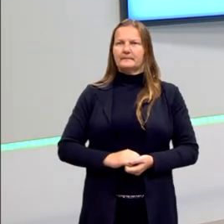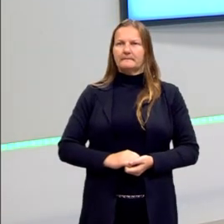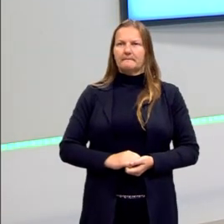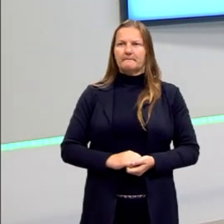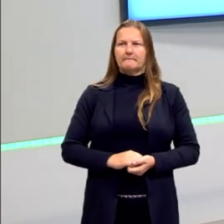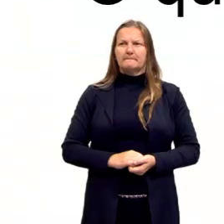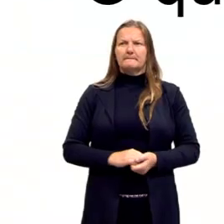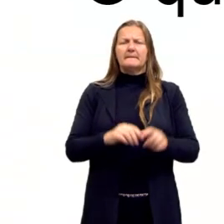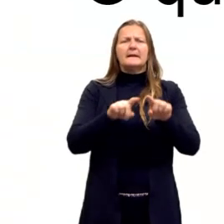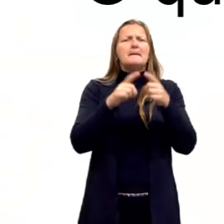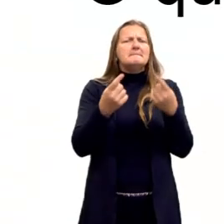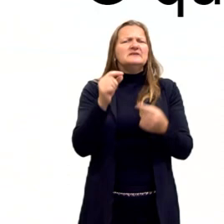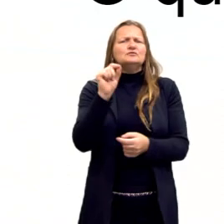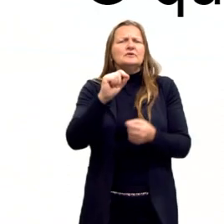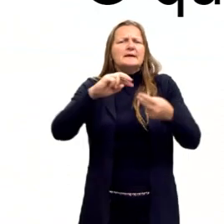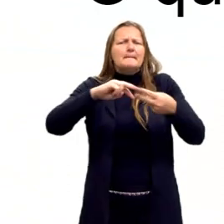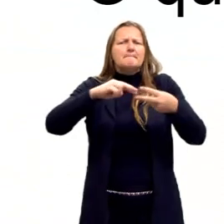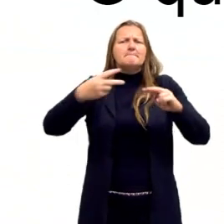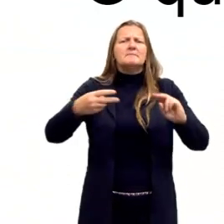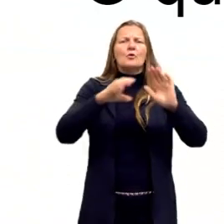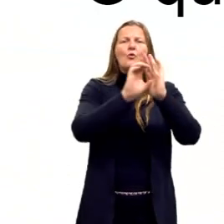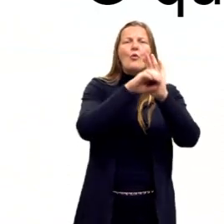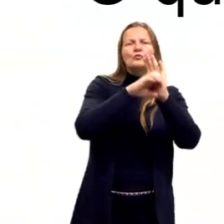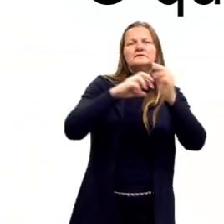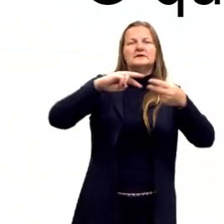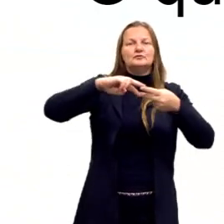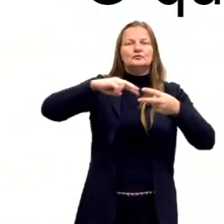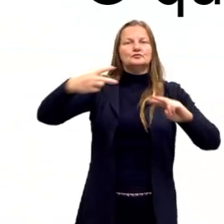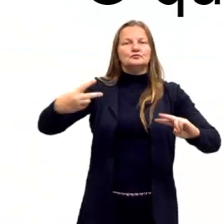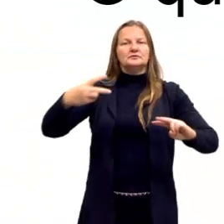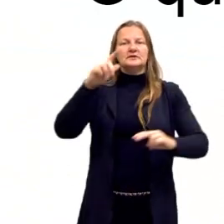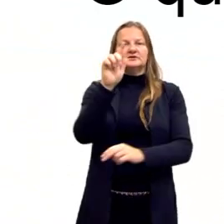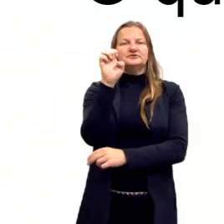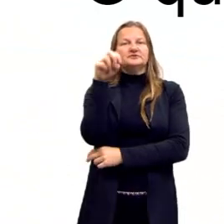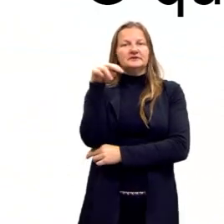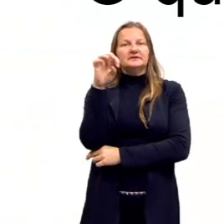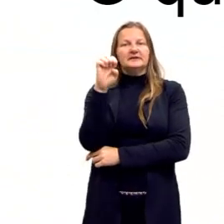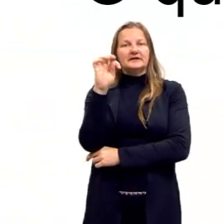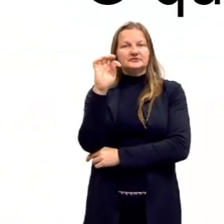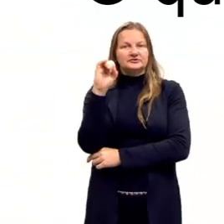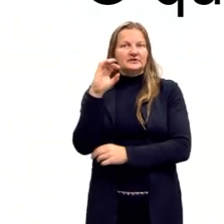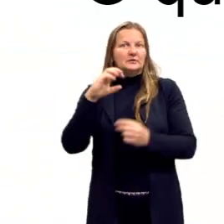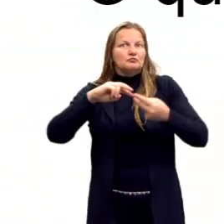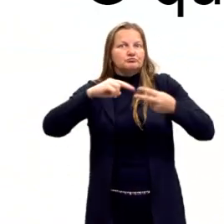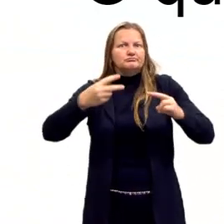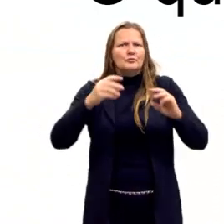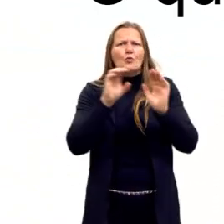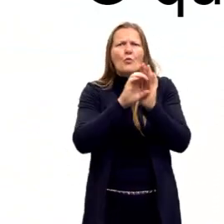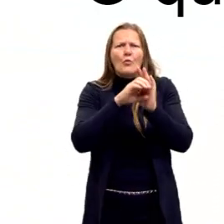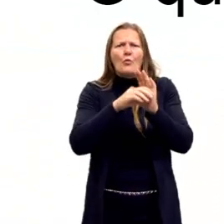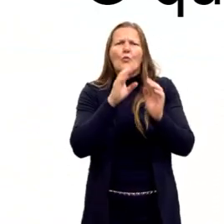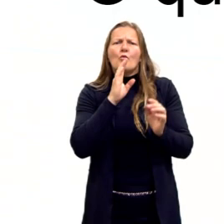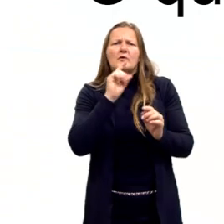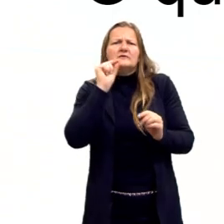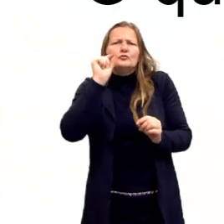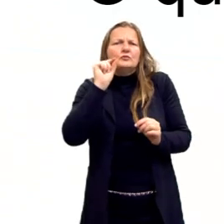Tá, mas o que é essencial saber para o Enem sobre a genética?